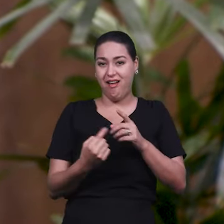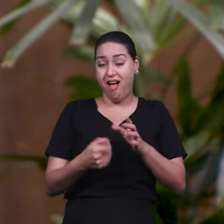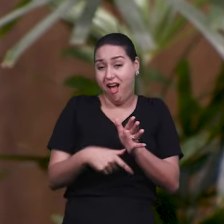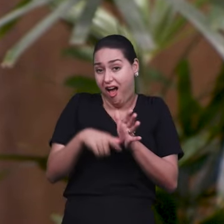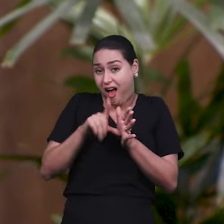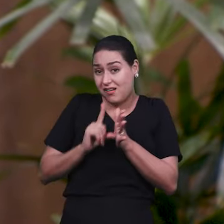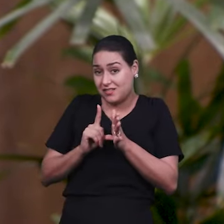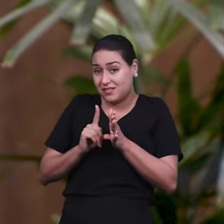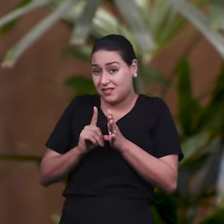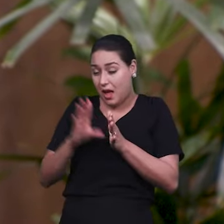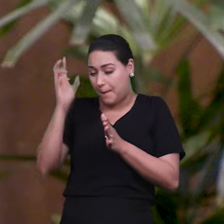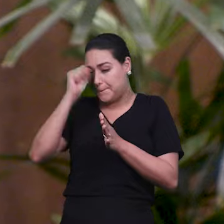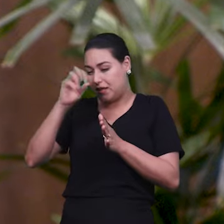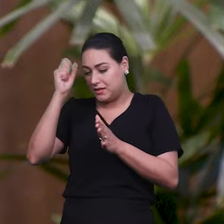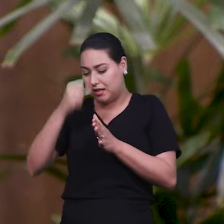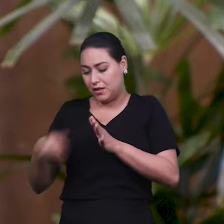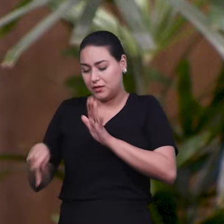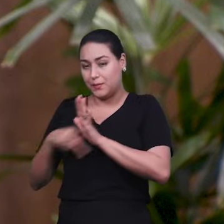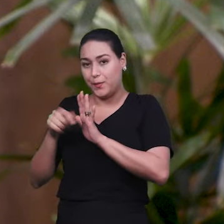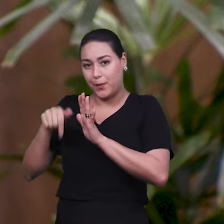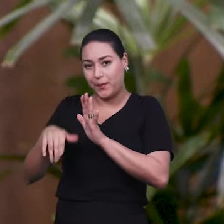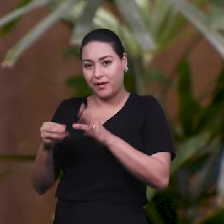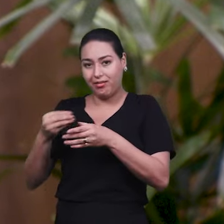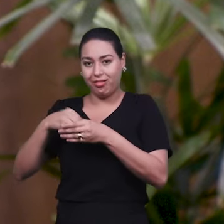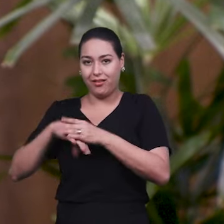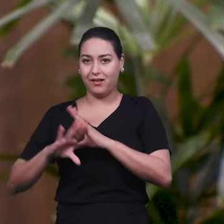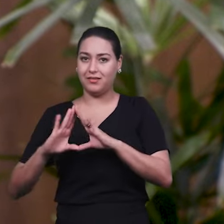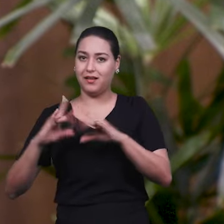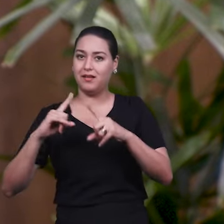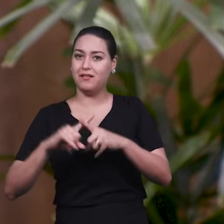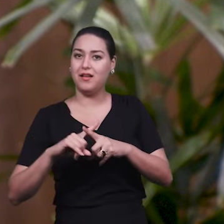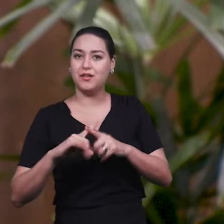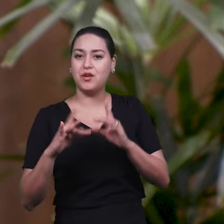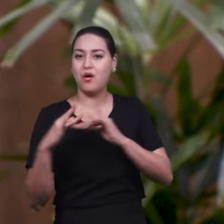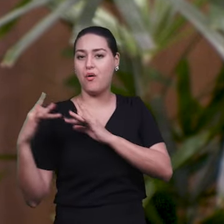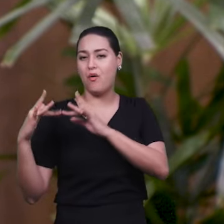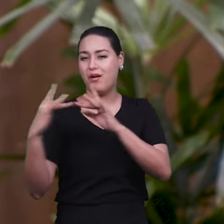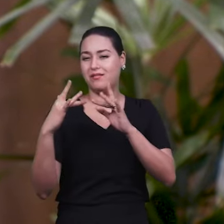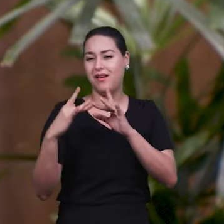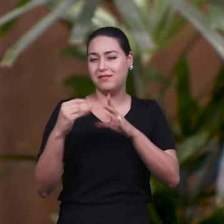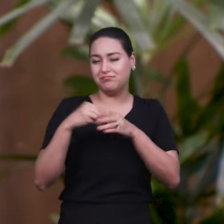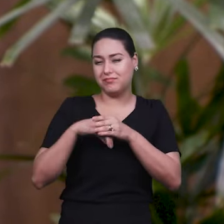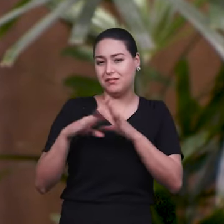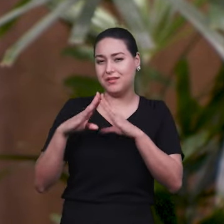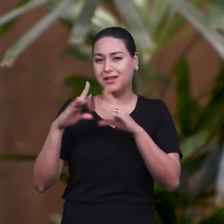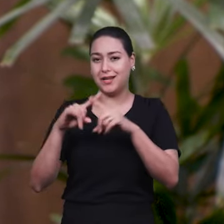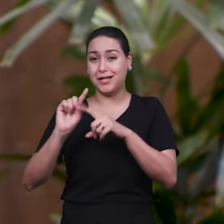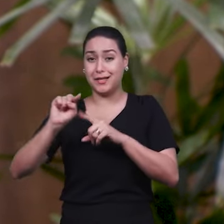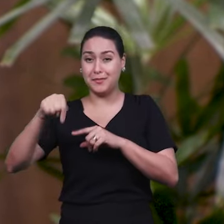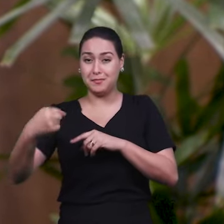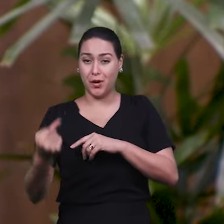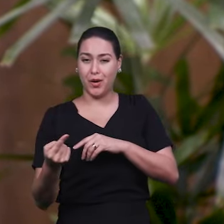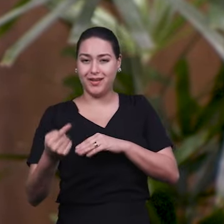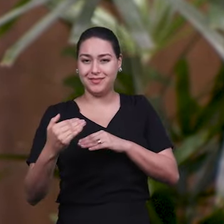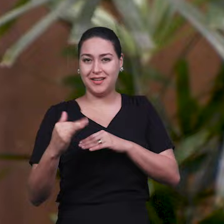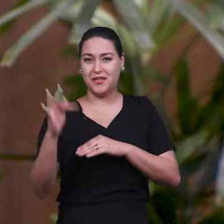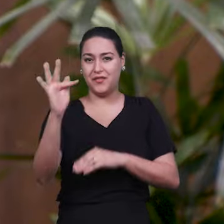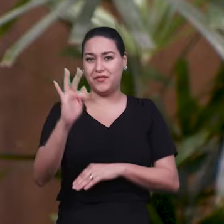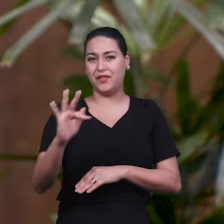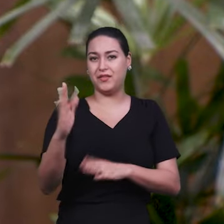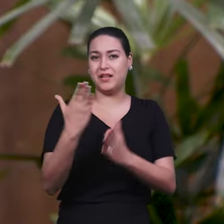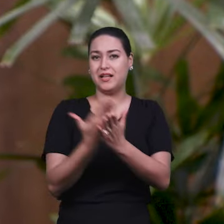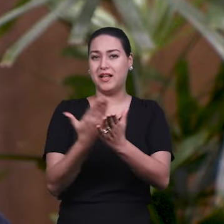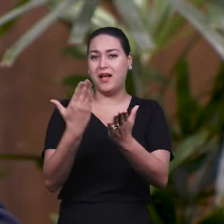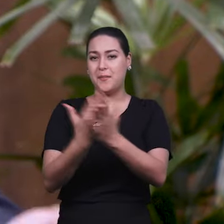começaram a aprender alguma coisa na igreja, o contato, né, na igreja, e depois, é, ou